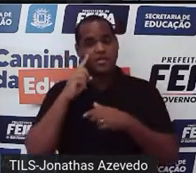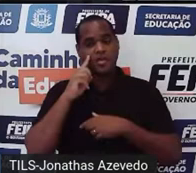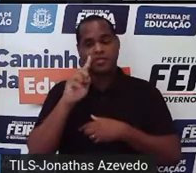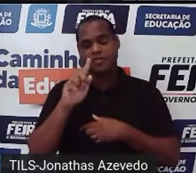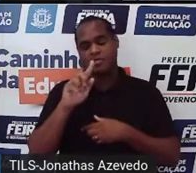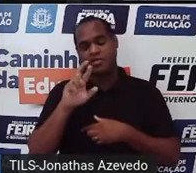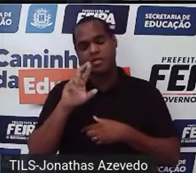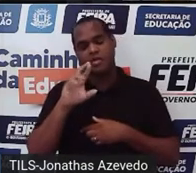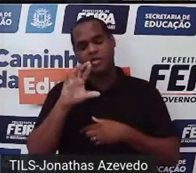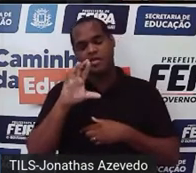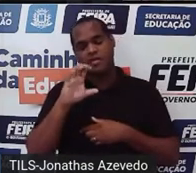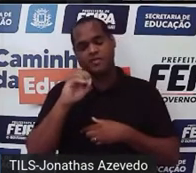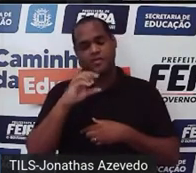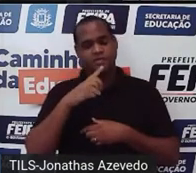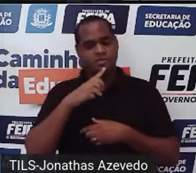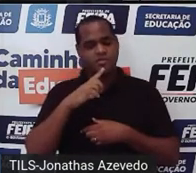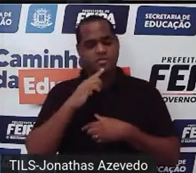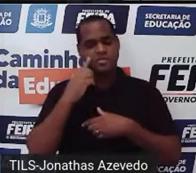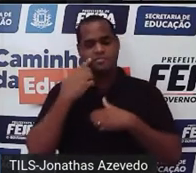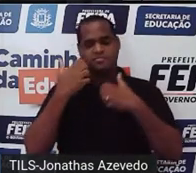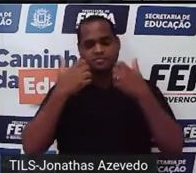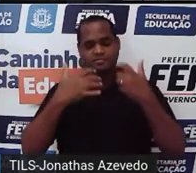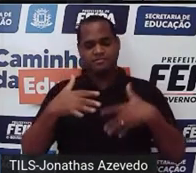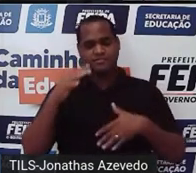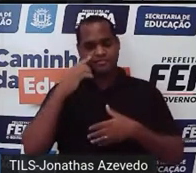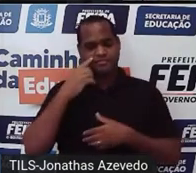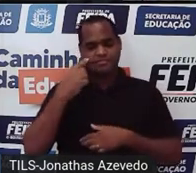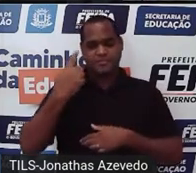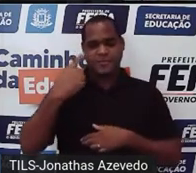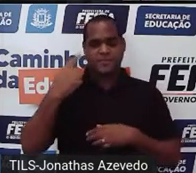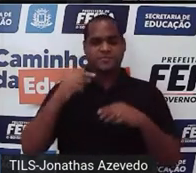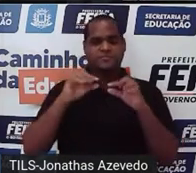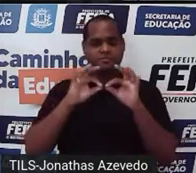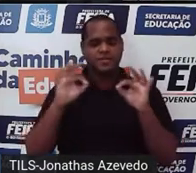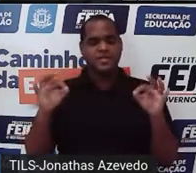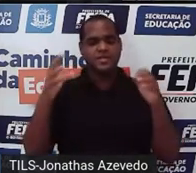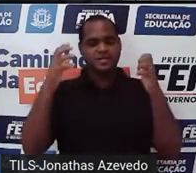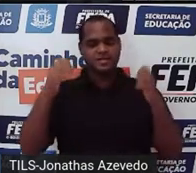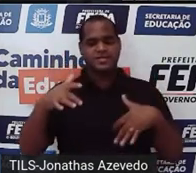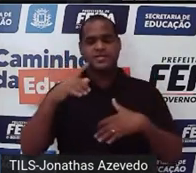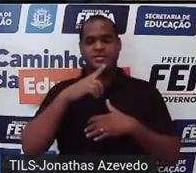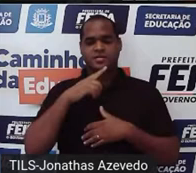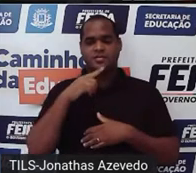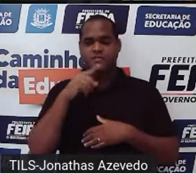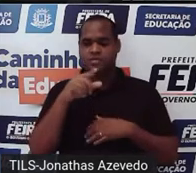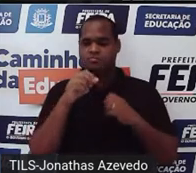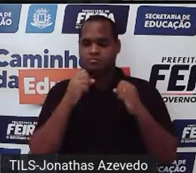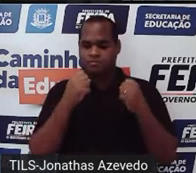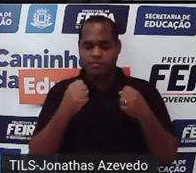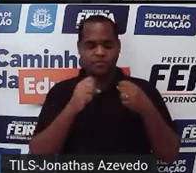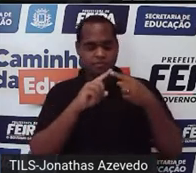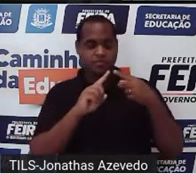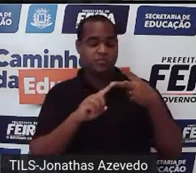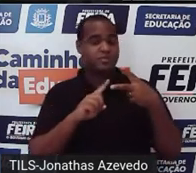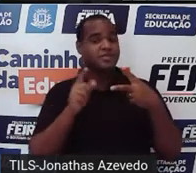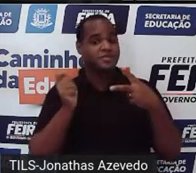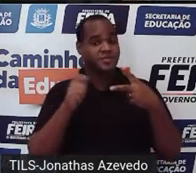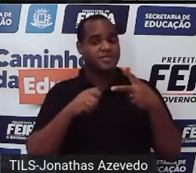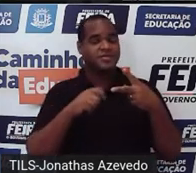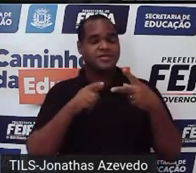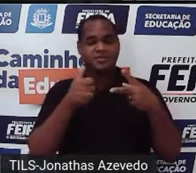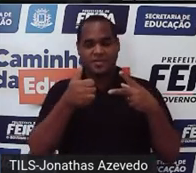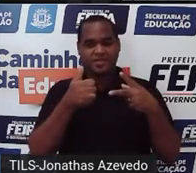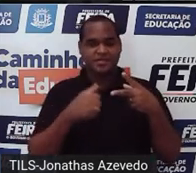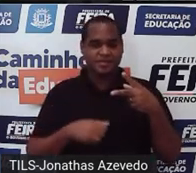cada equação do sistema é uma reta e quando a gente joga as duas no gráfico,